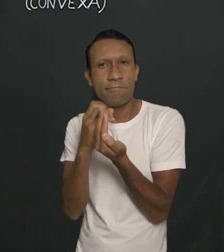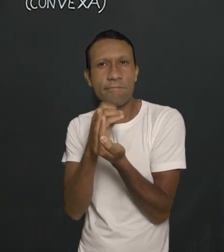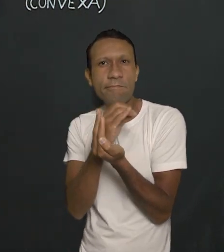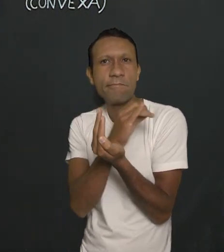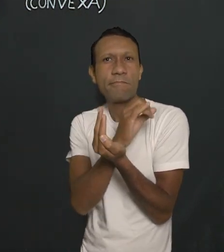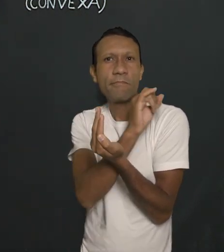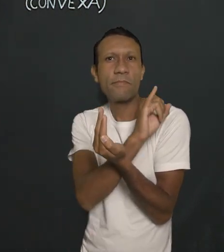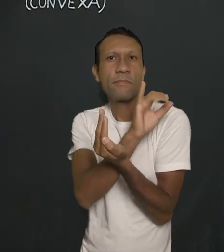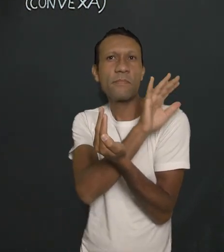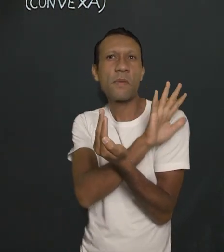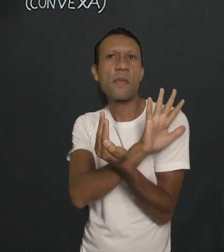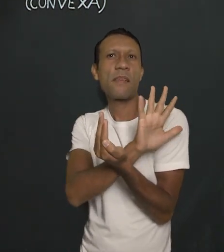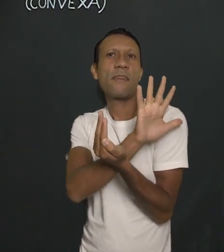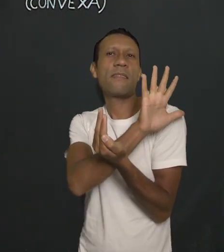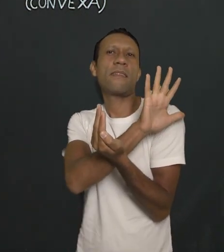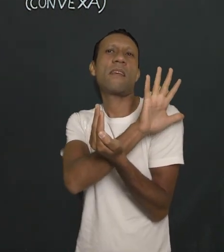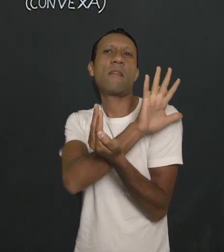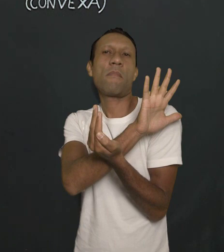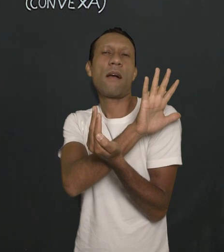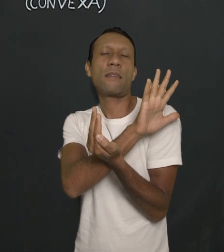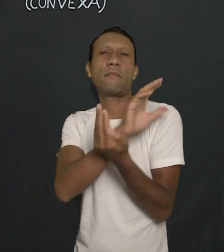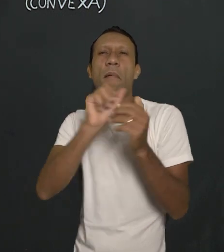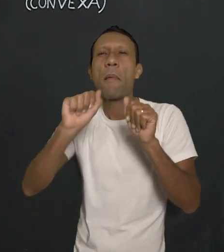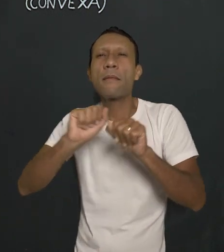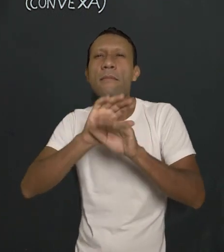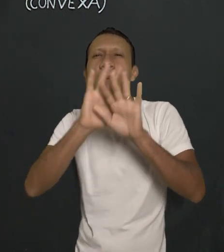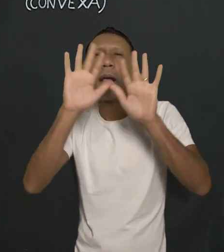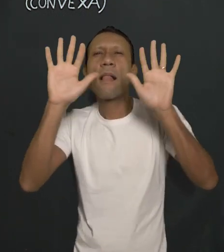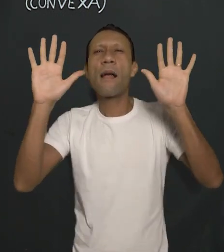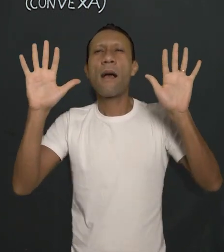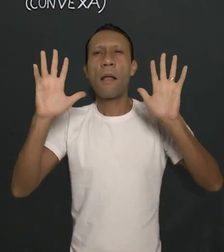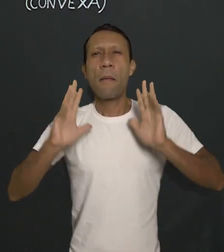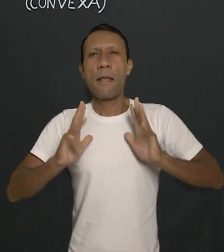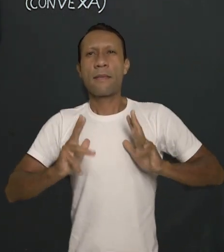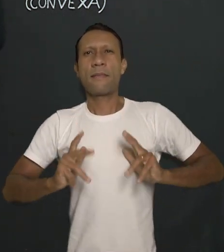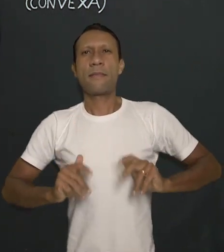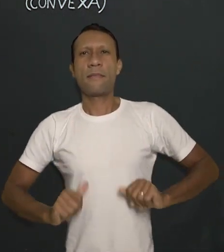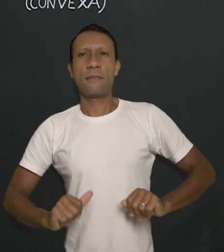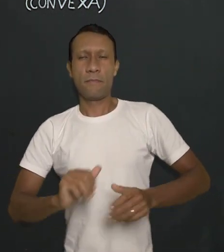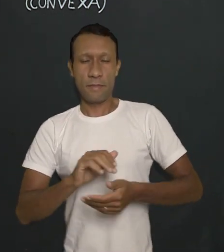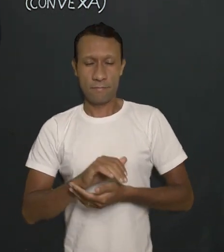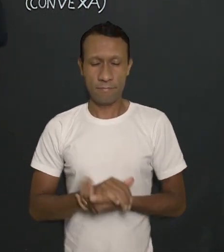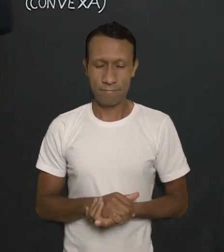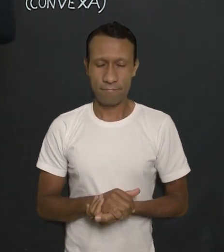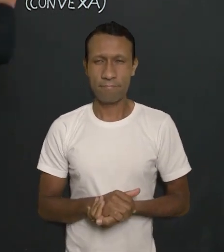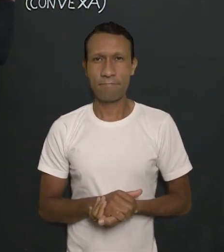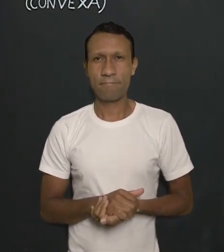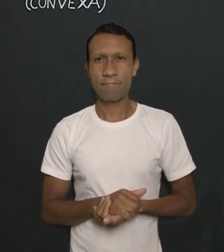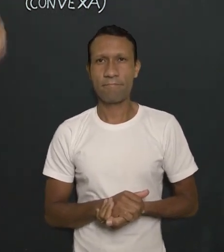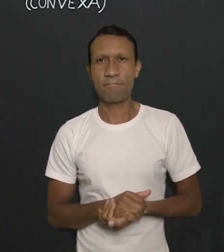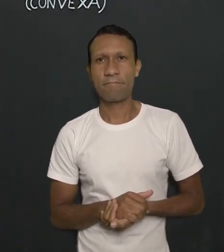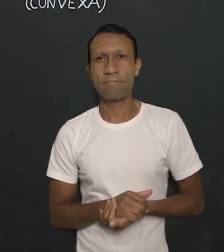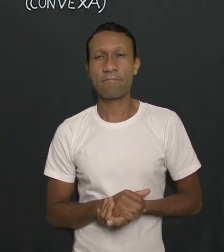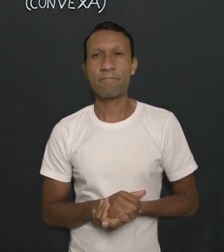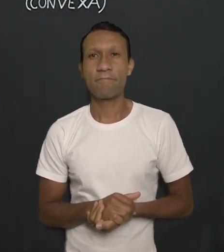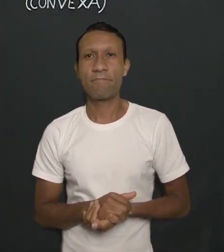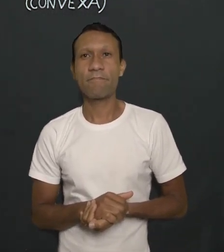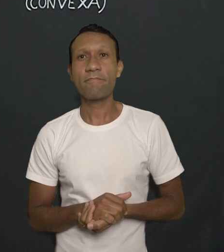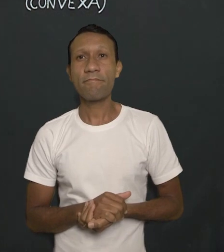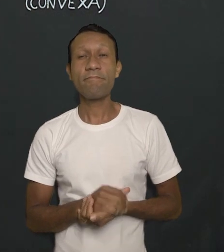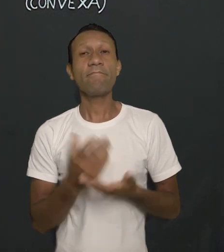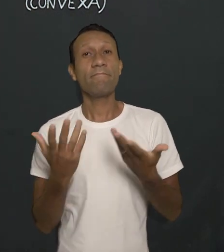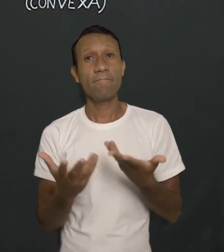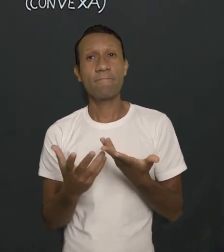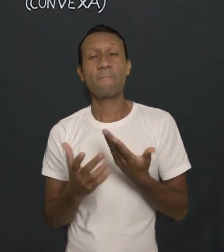mais cedo e vai formar, os raios vão convergir mais cedo e a imagem vai formar antes, na posição ideal.